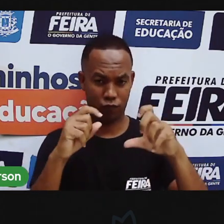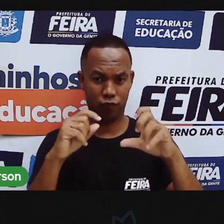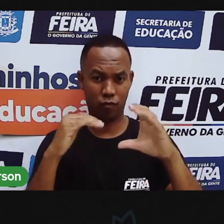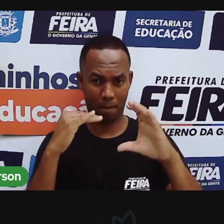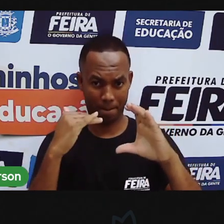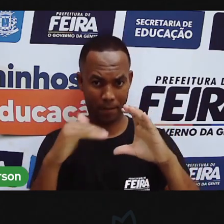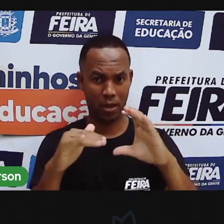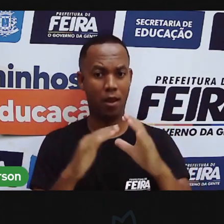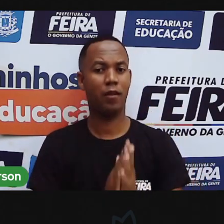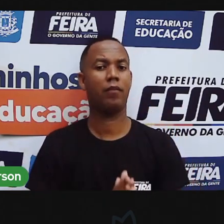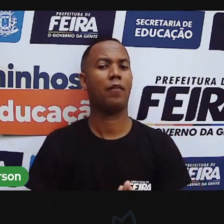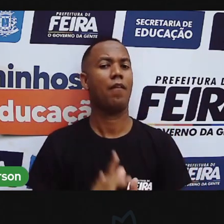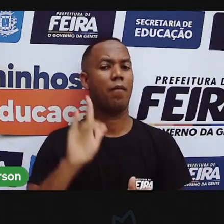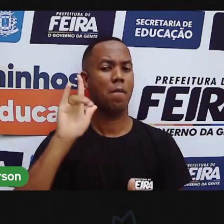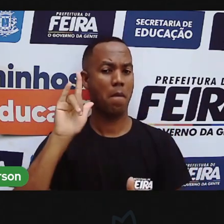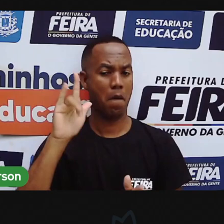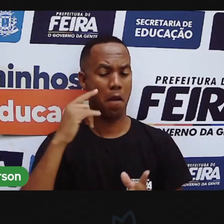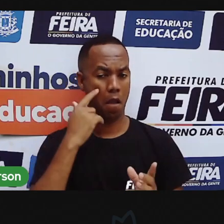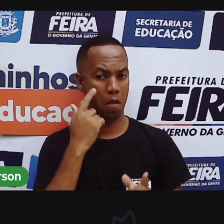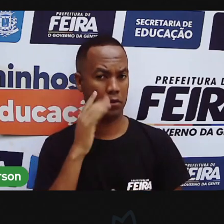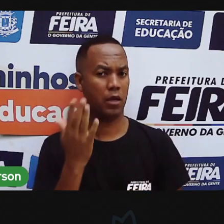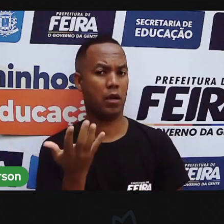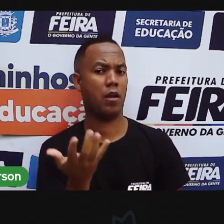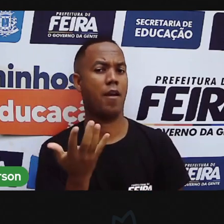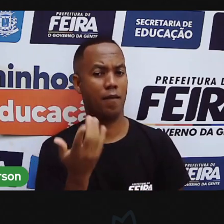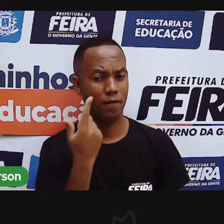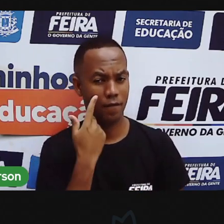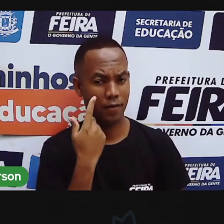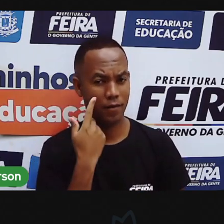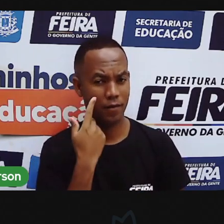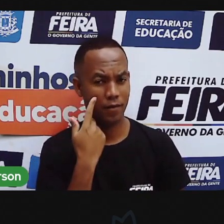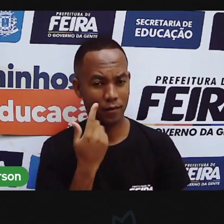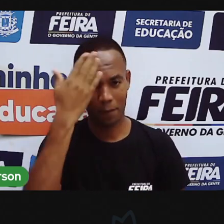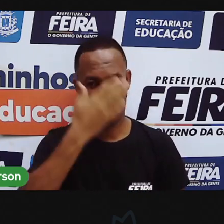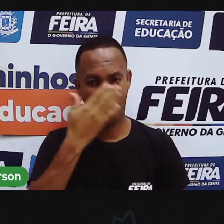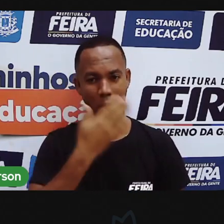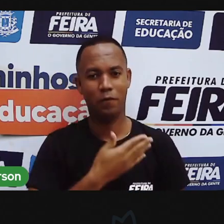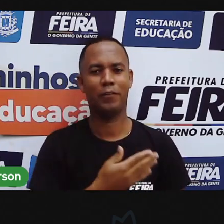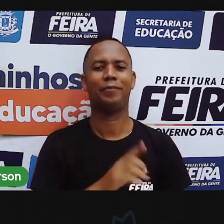vi ainda fotos, né? De vocês assistindo a nossa aula. Vocês viram?